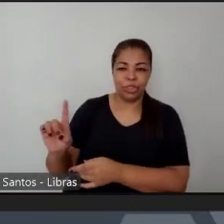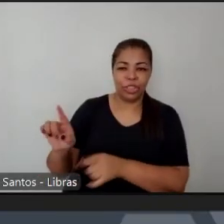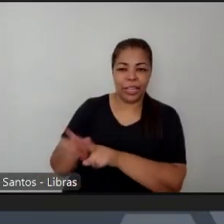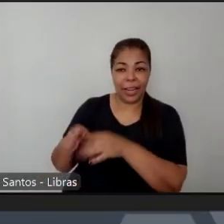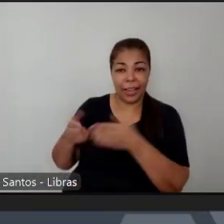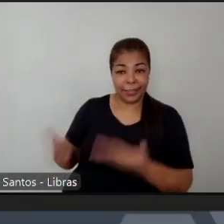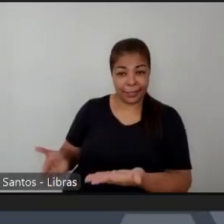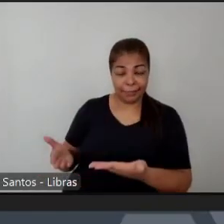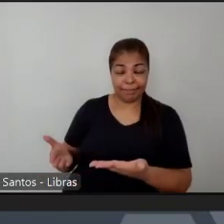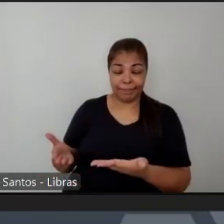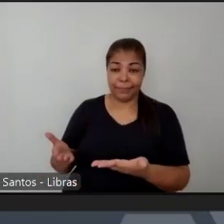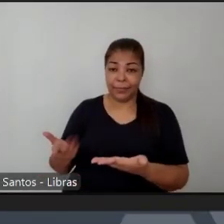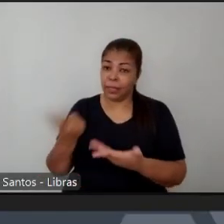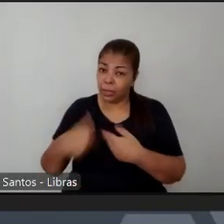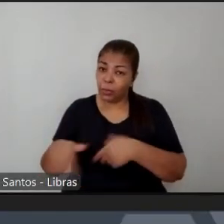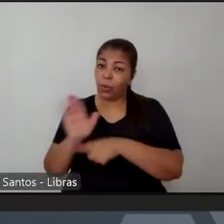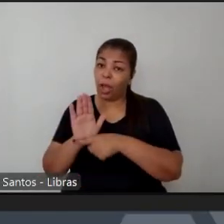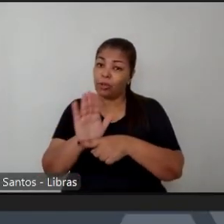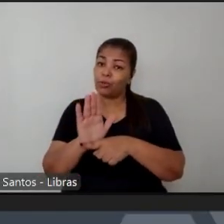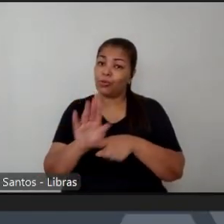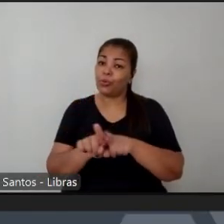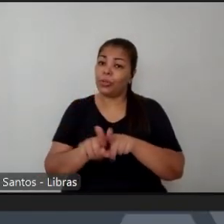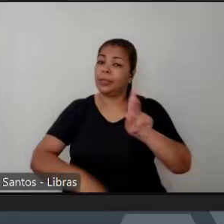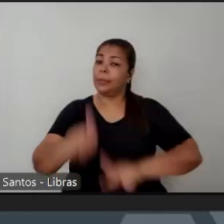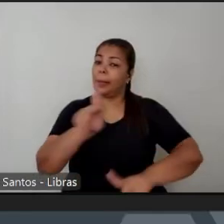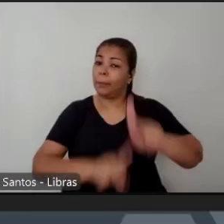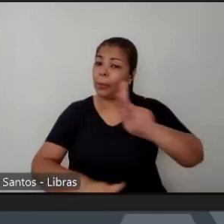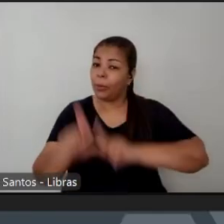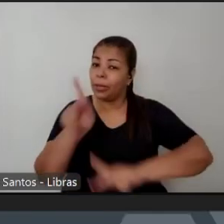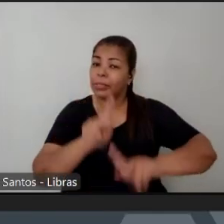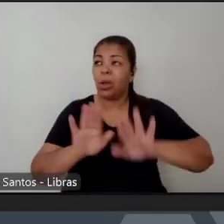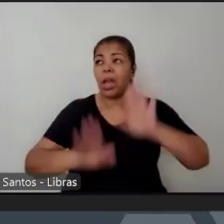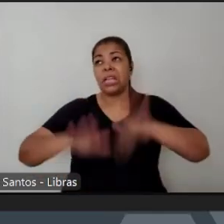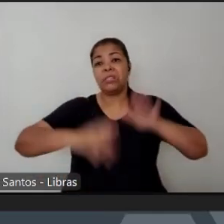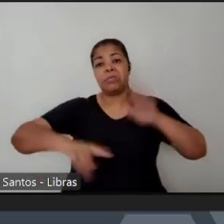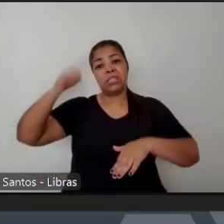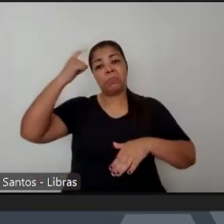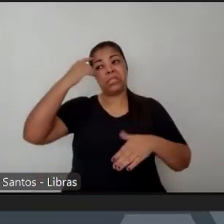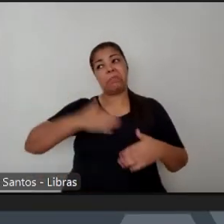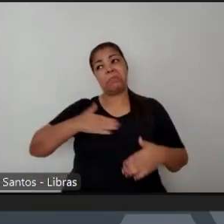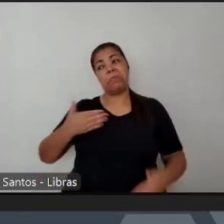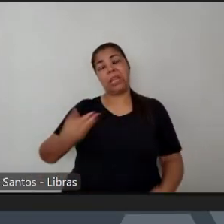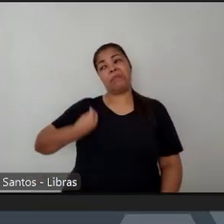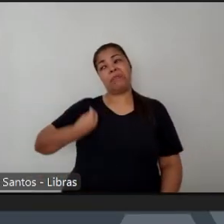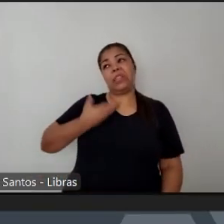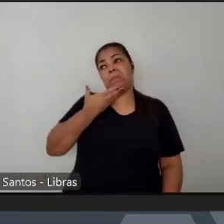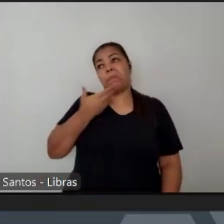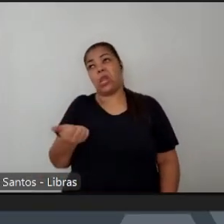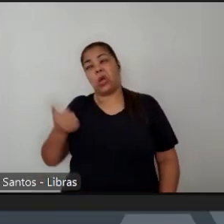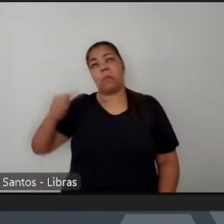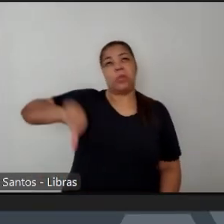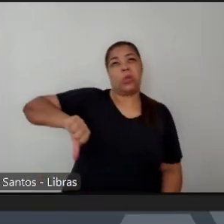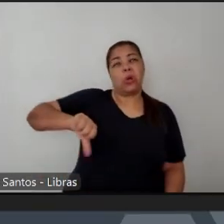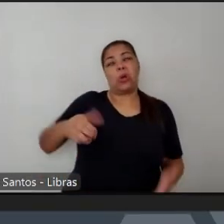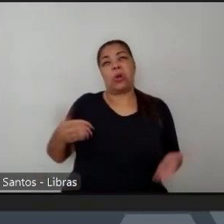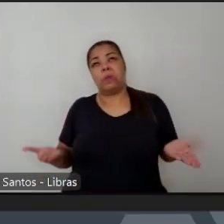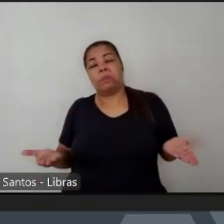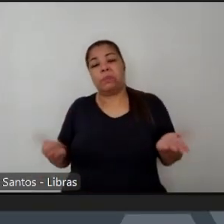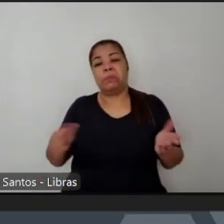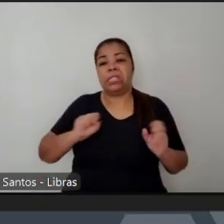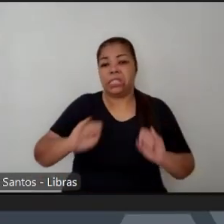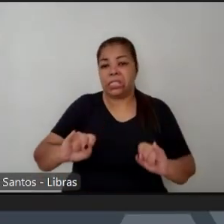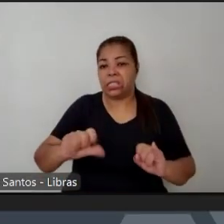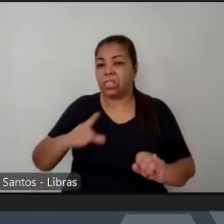desse indivíduo que pondera se será que minha vida fica melhor ou pior se eu tiver um governo